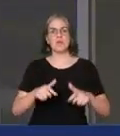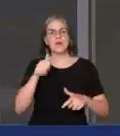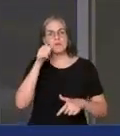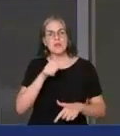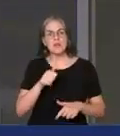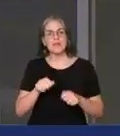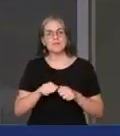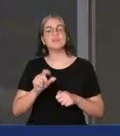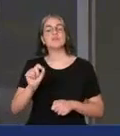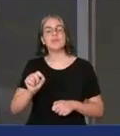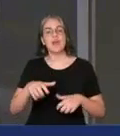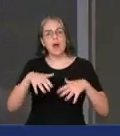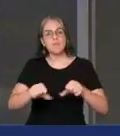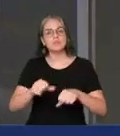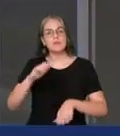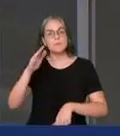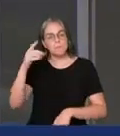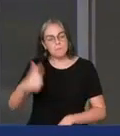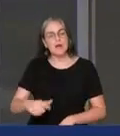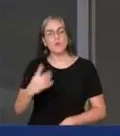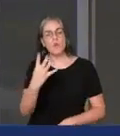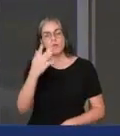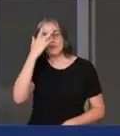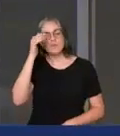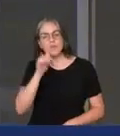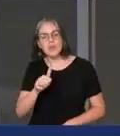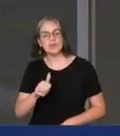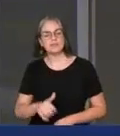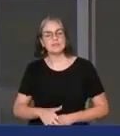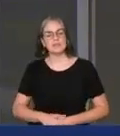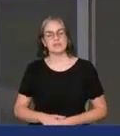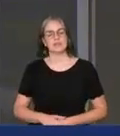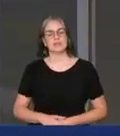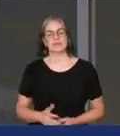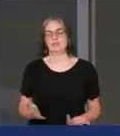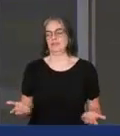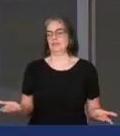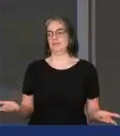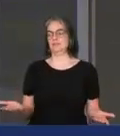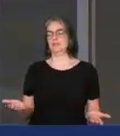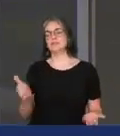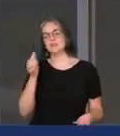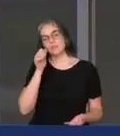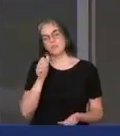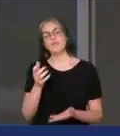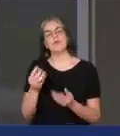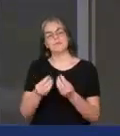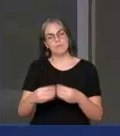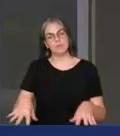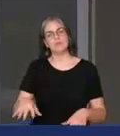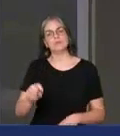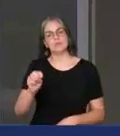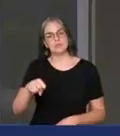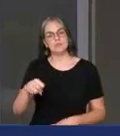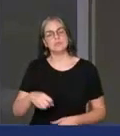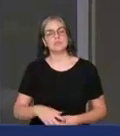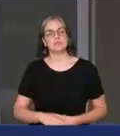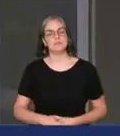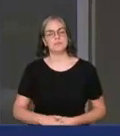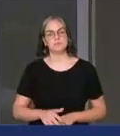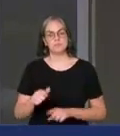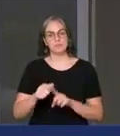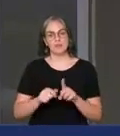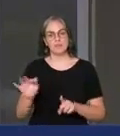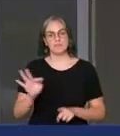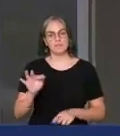abusou de mais quatro detentas. As mulheres estão perdendo os seus espaços. Em fevereiro